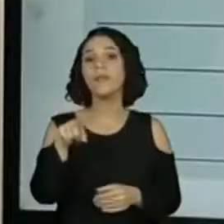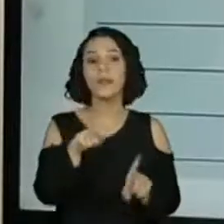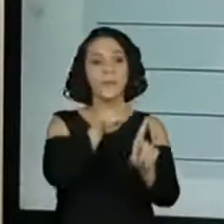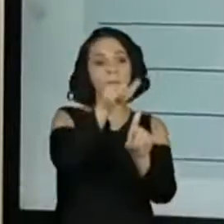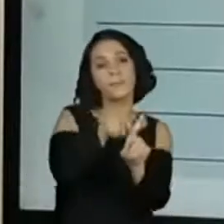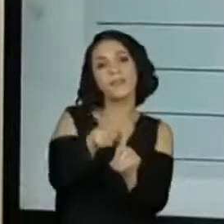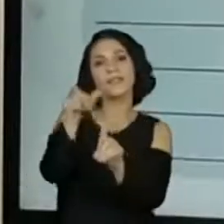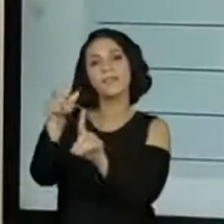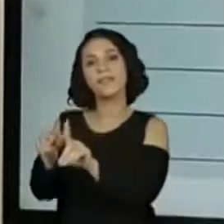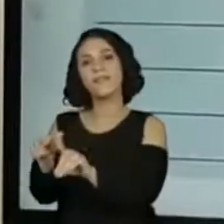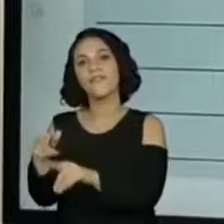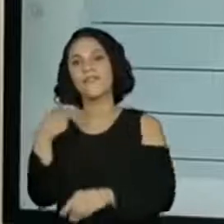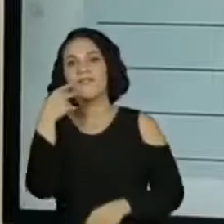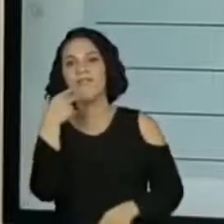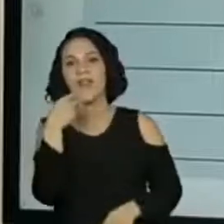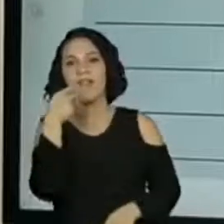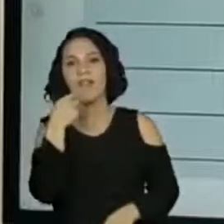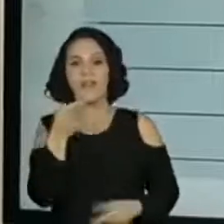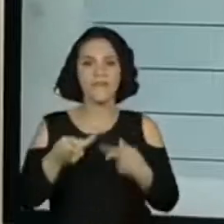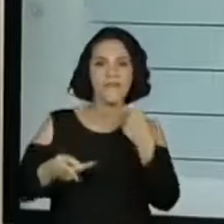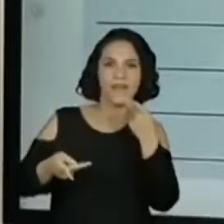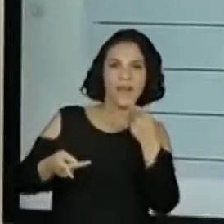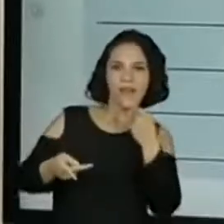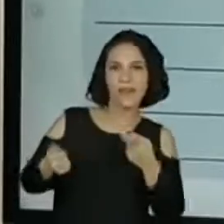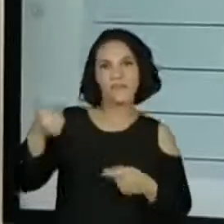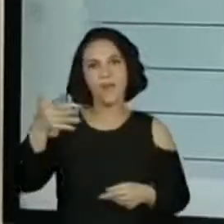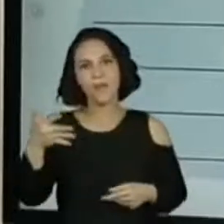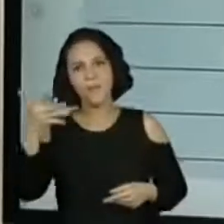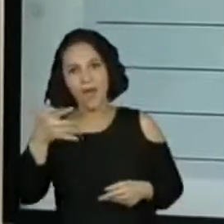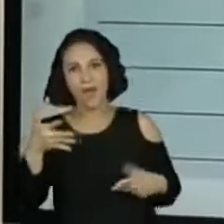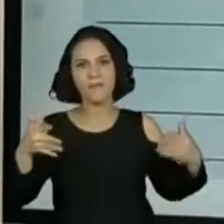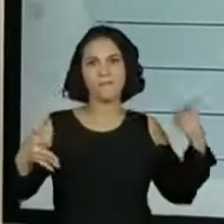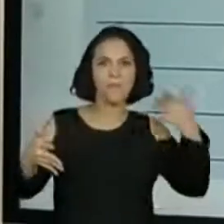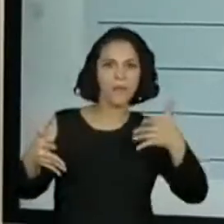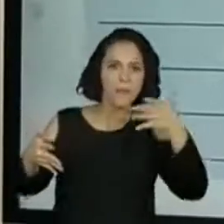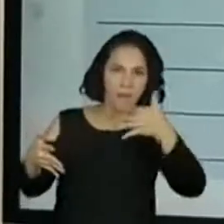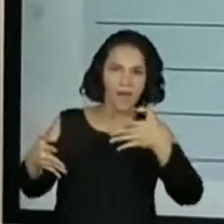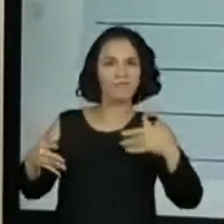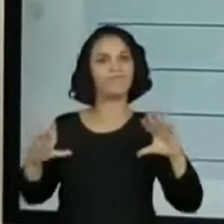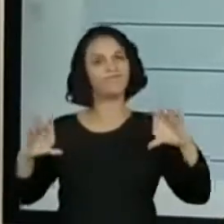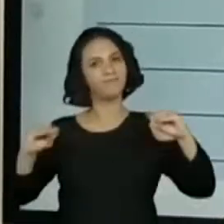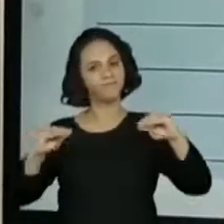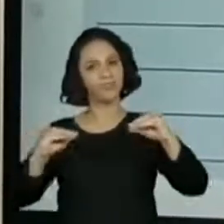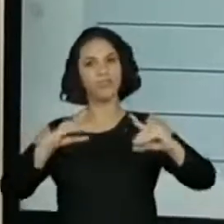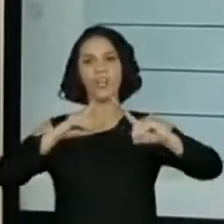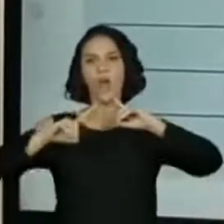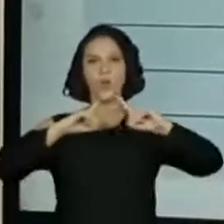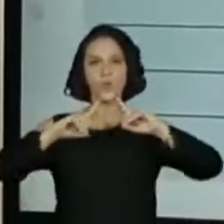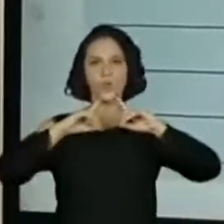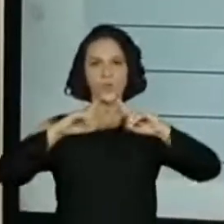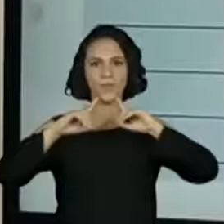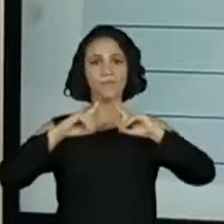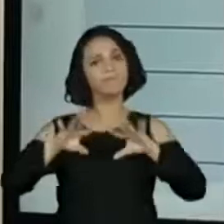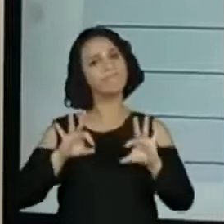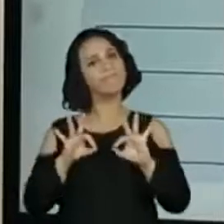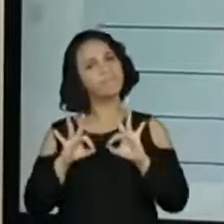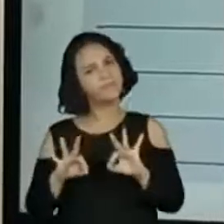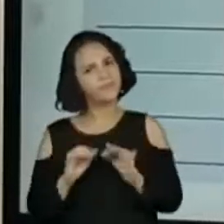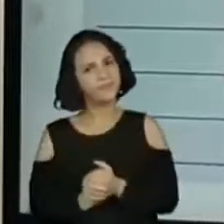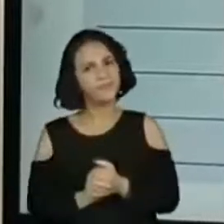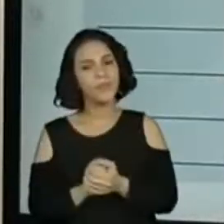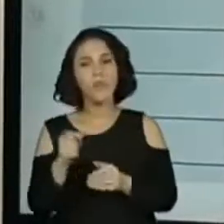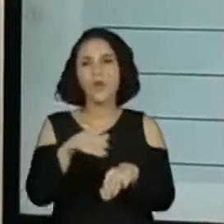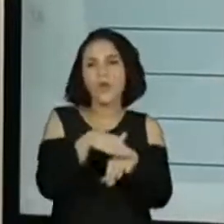das personagens? Perfeito. Uma das coisas, ela marca o diálogo, que são essas falas, a